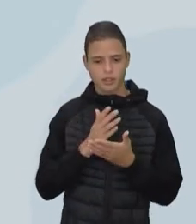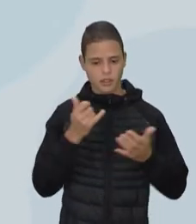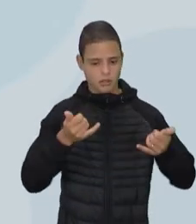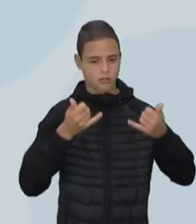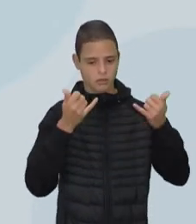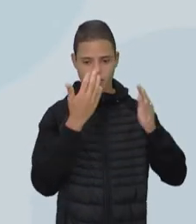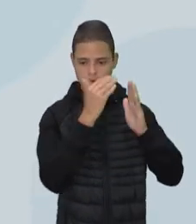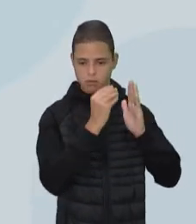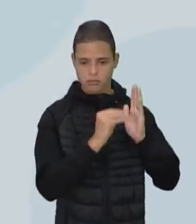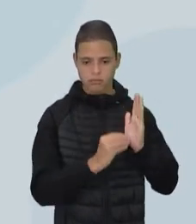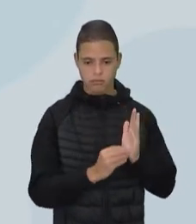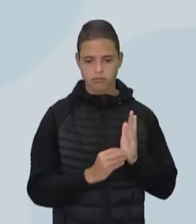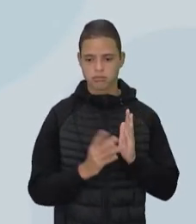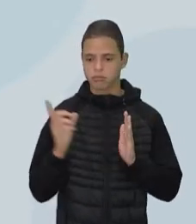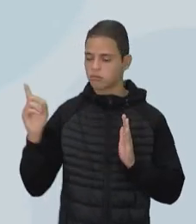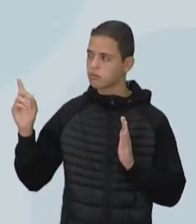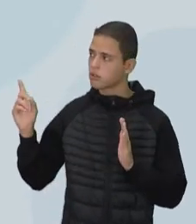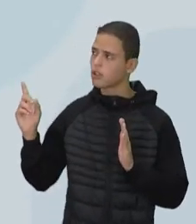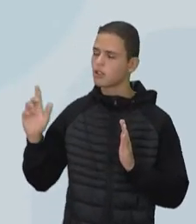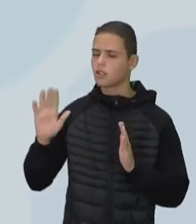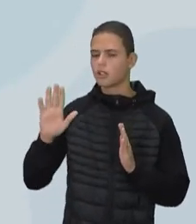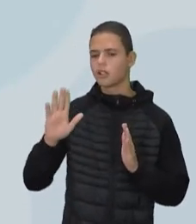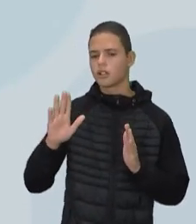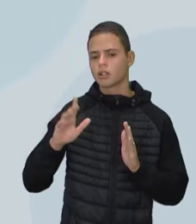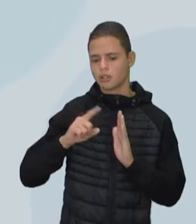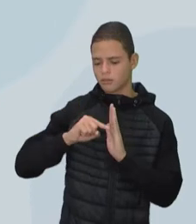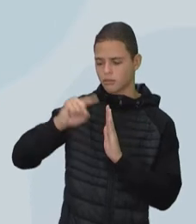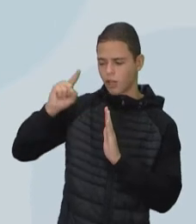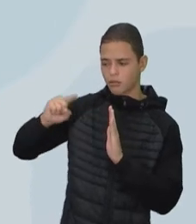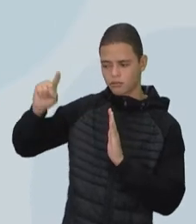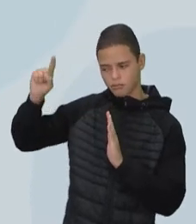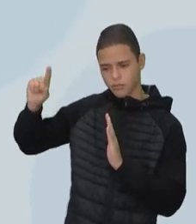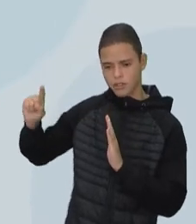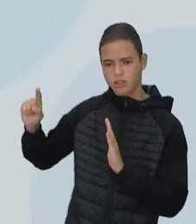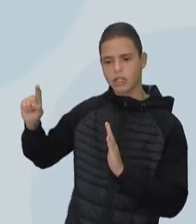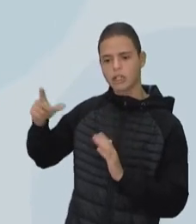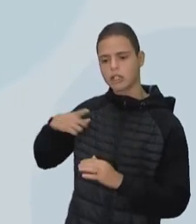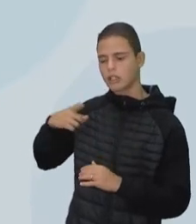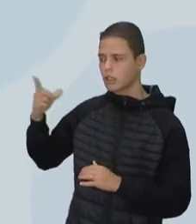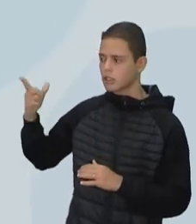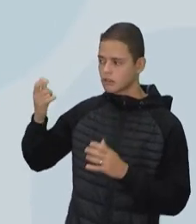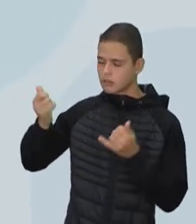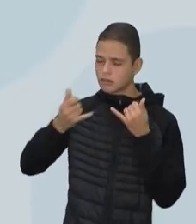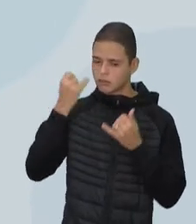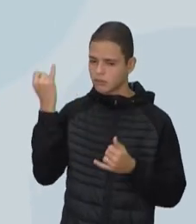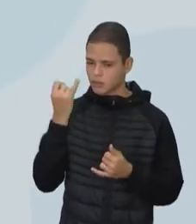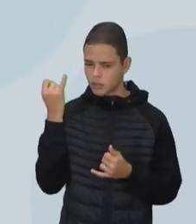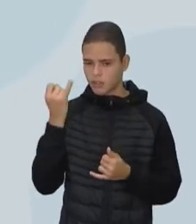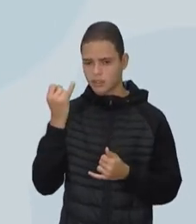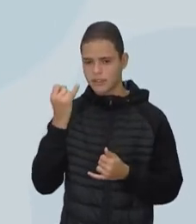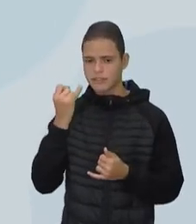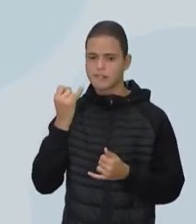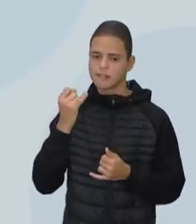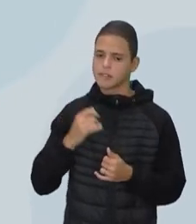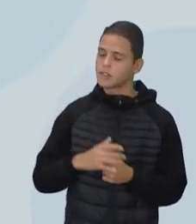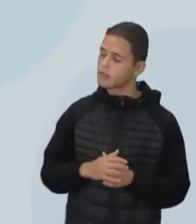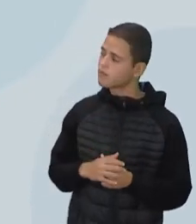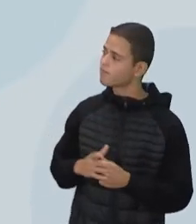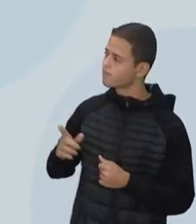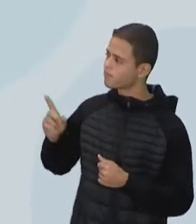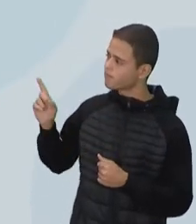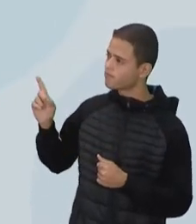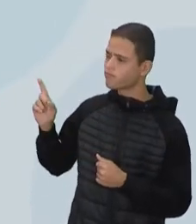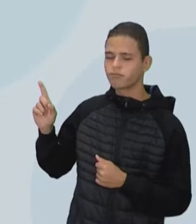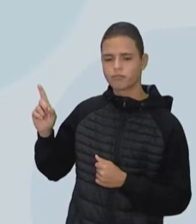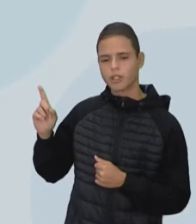contidas. Então, quer dizer, esses gráficos têm muitas informações, né? Acho que a gente não vai esgotar tudo que